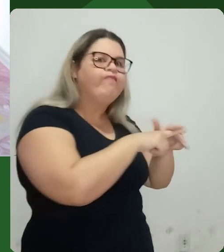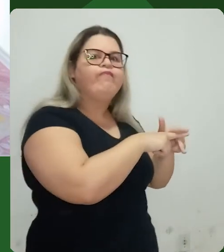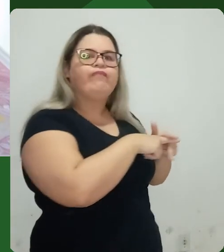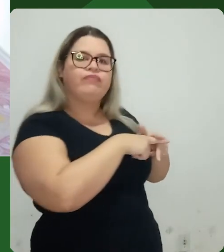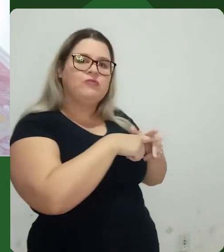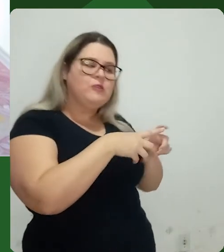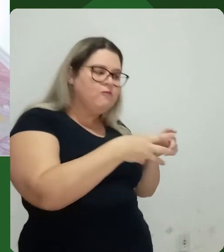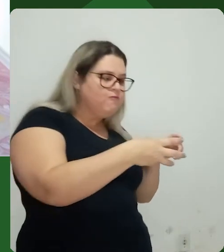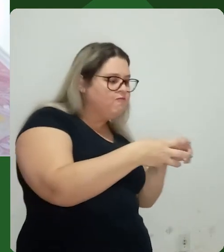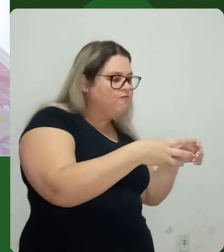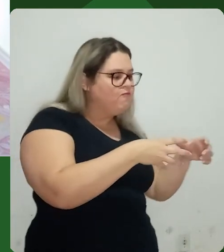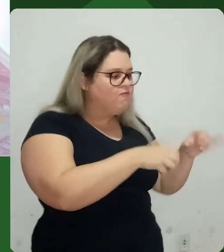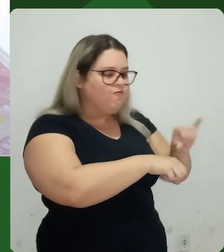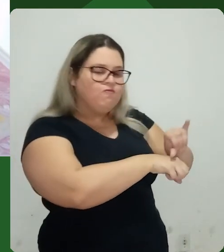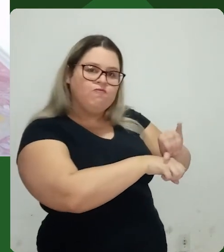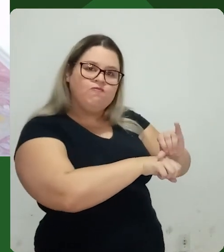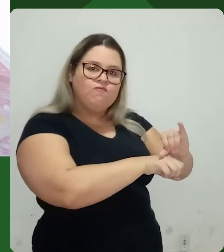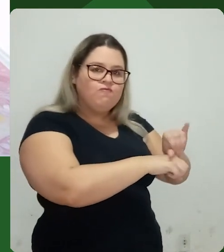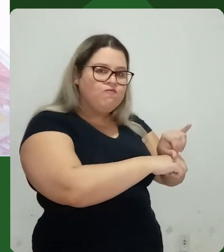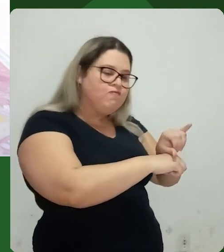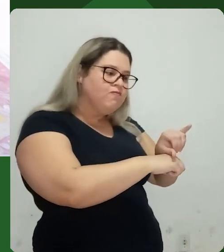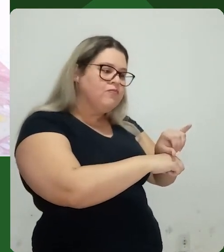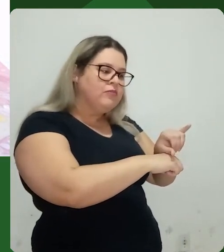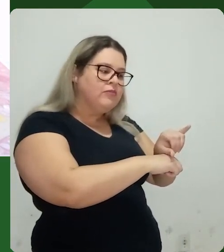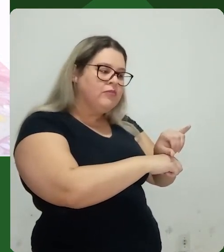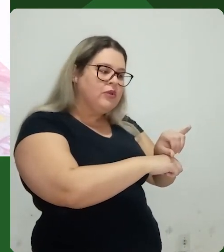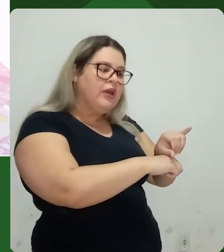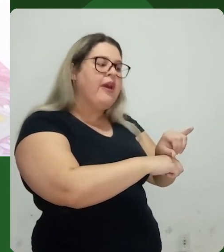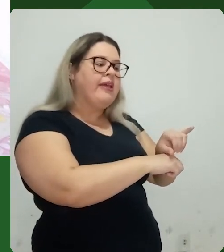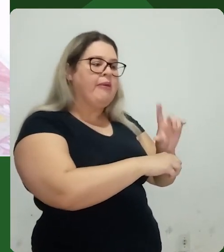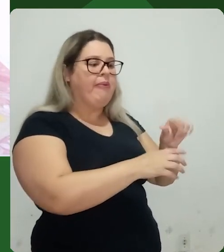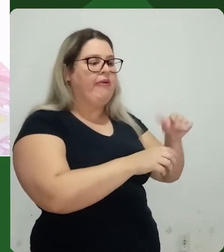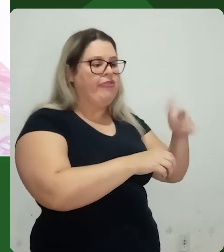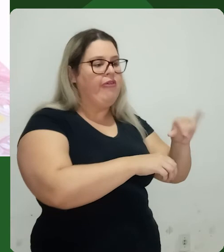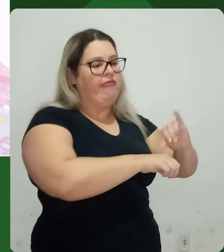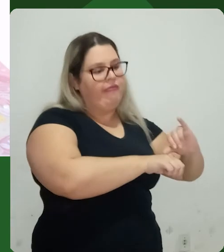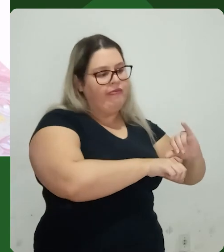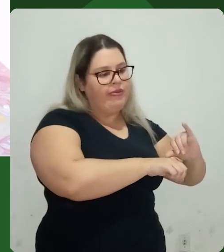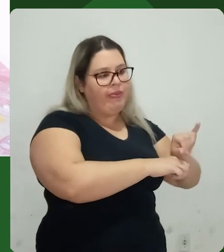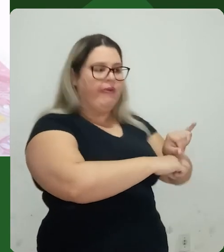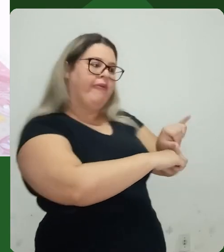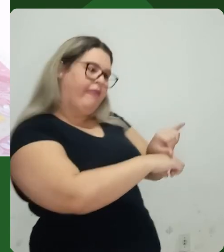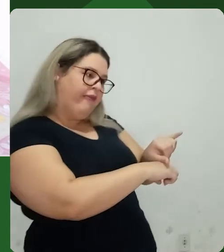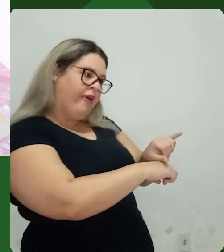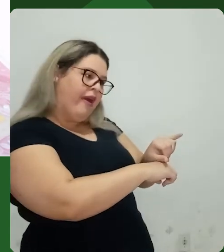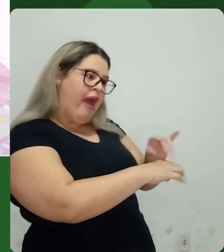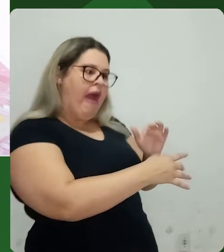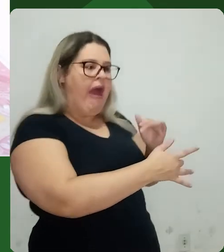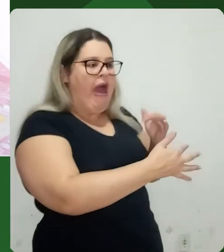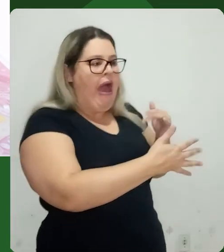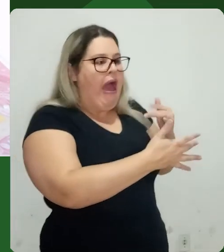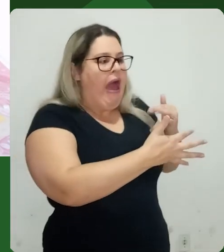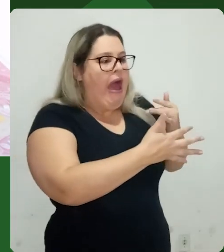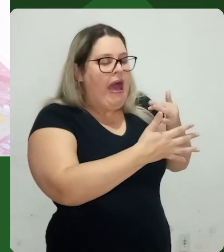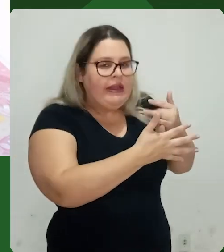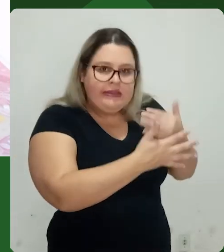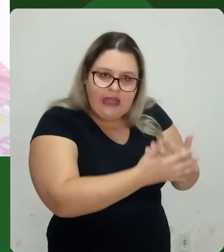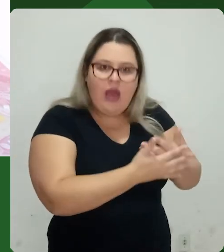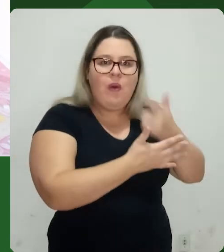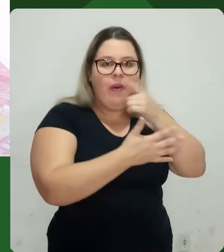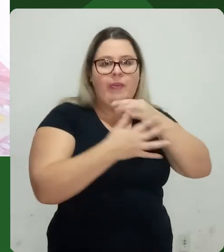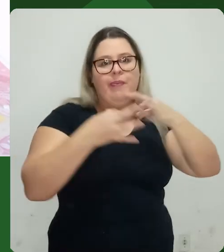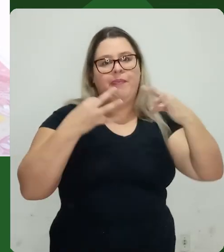normal prestar sempre atenção, tá? Não esquece que uma vez que você posicionou pode ser que não fique assim como está até o final. Você precisa